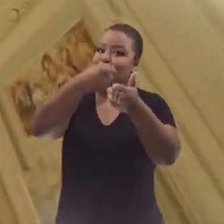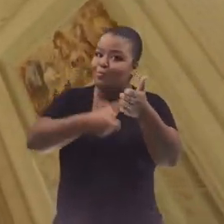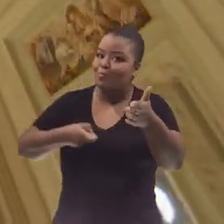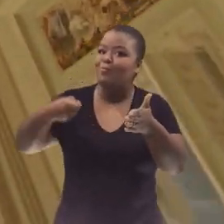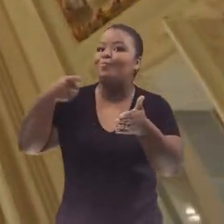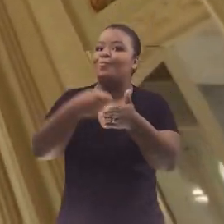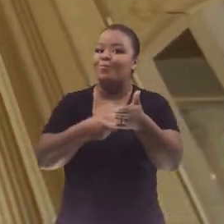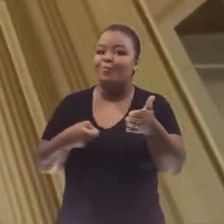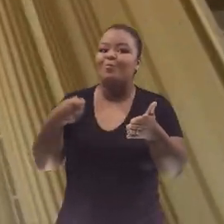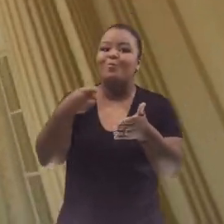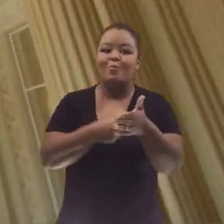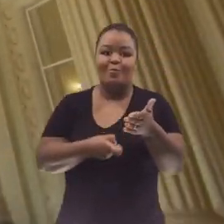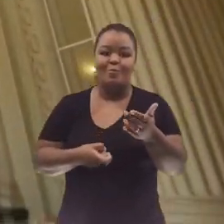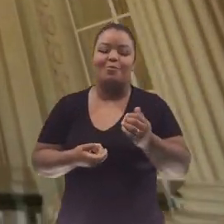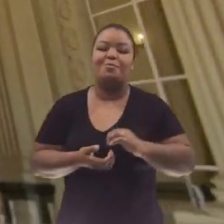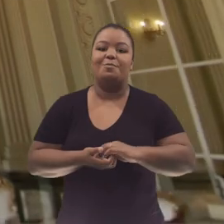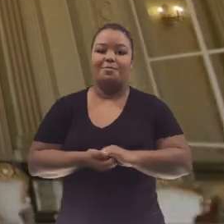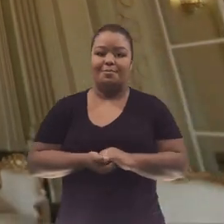nossa luta.